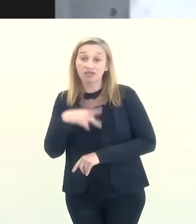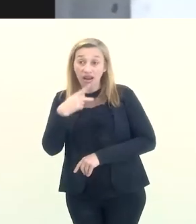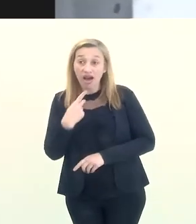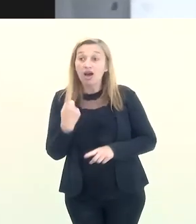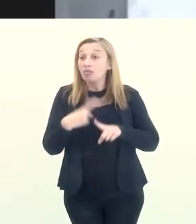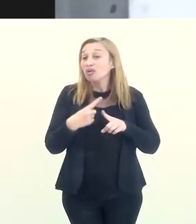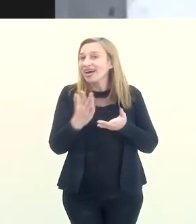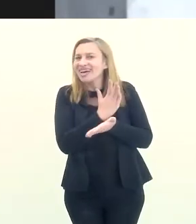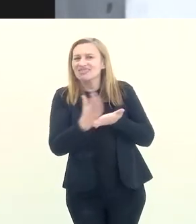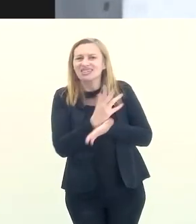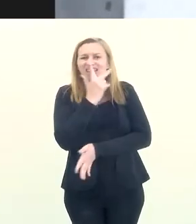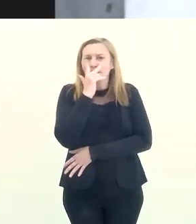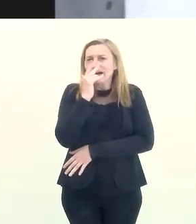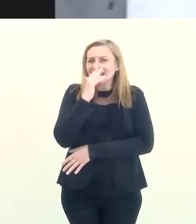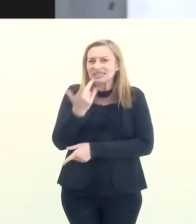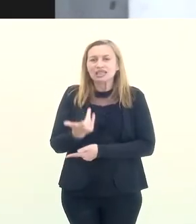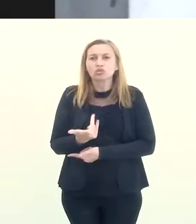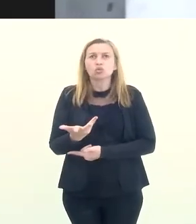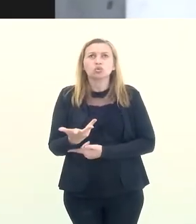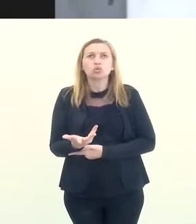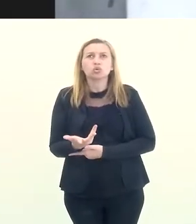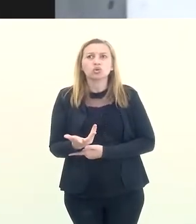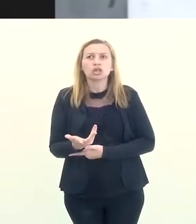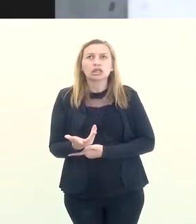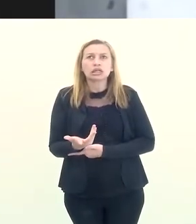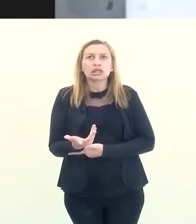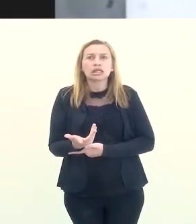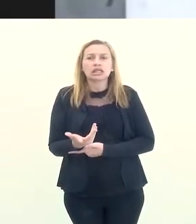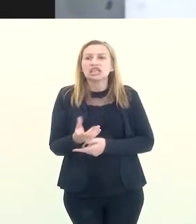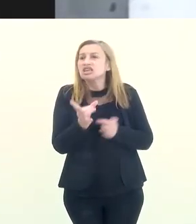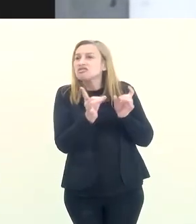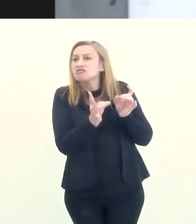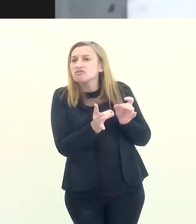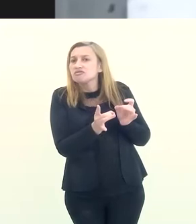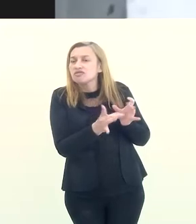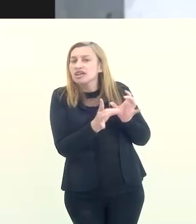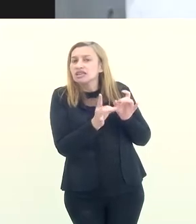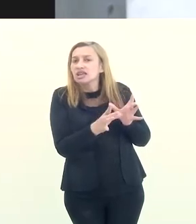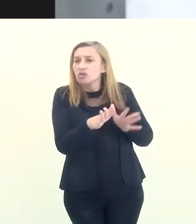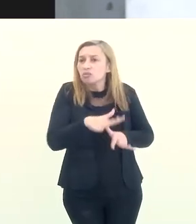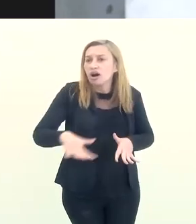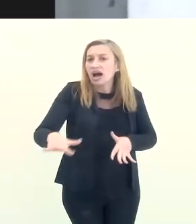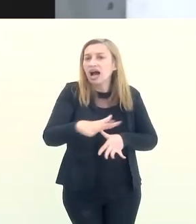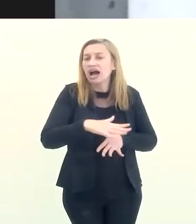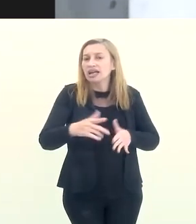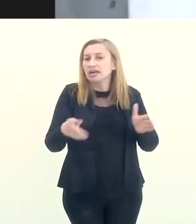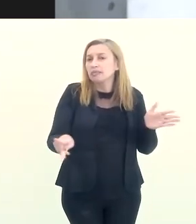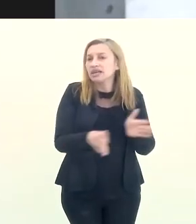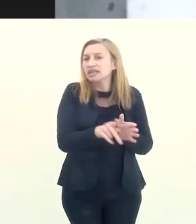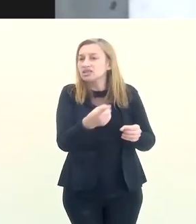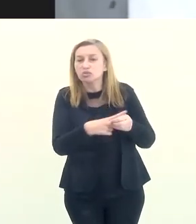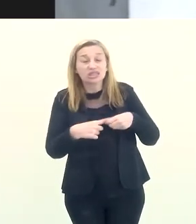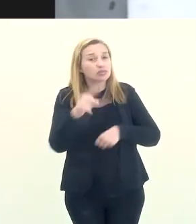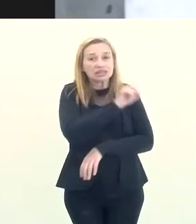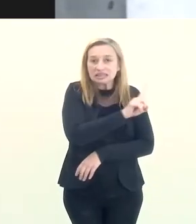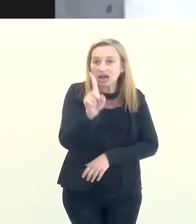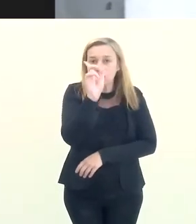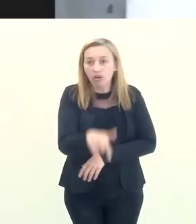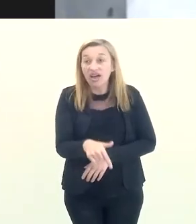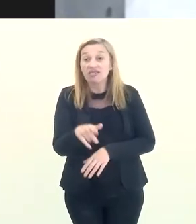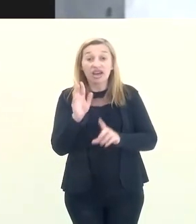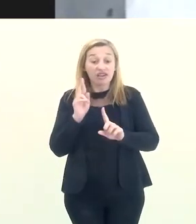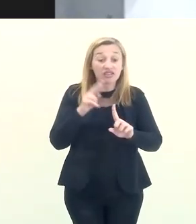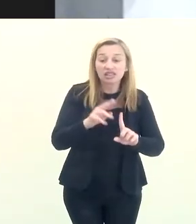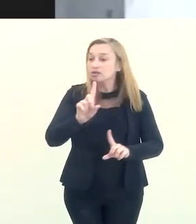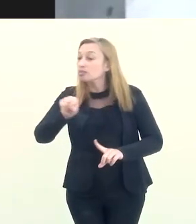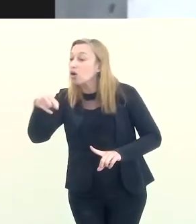interessante destacar, porque às vezes fica aparecendo que privatizou uma área de conservação municipal. E não é.